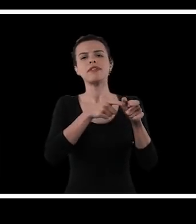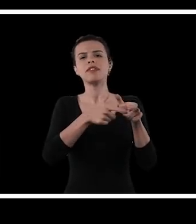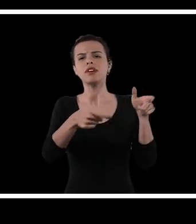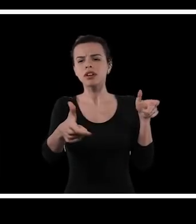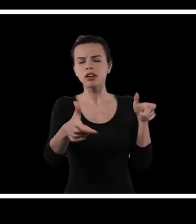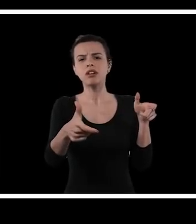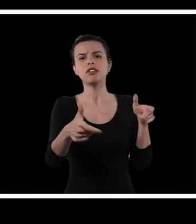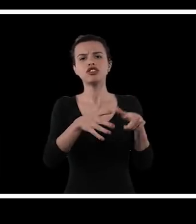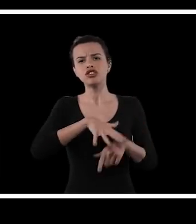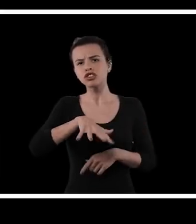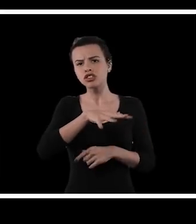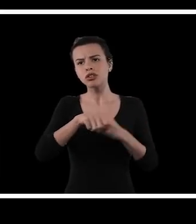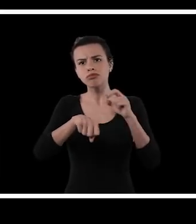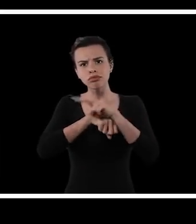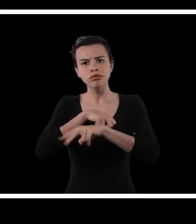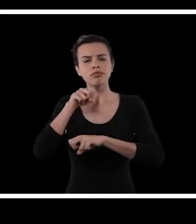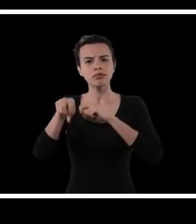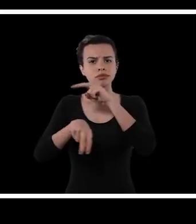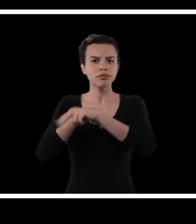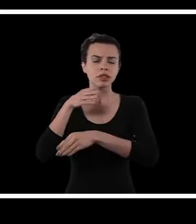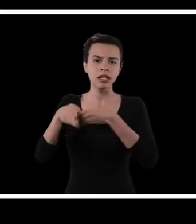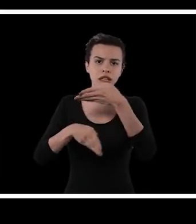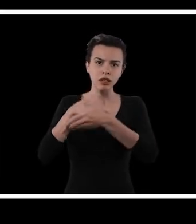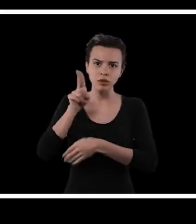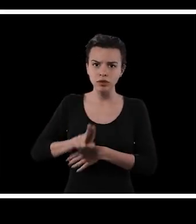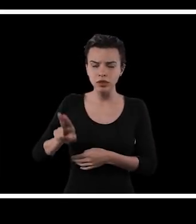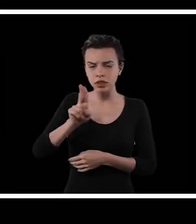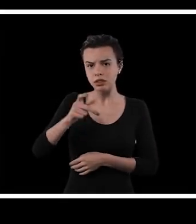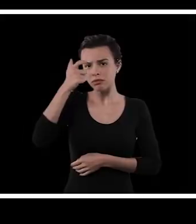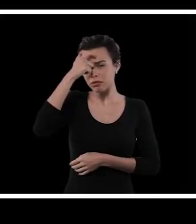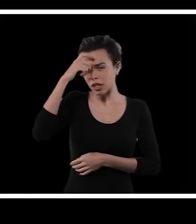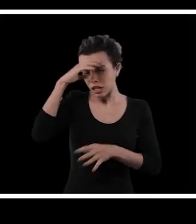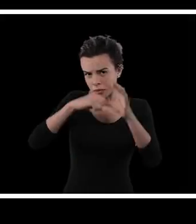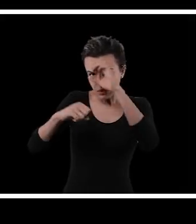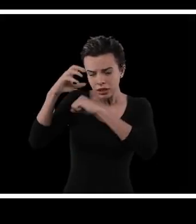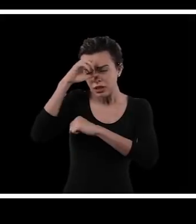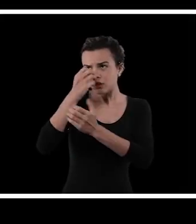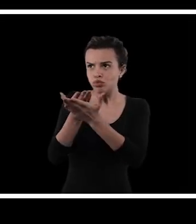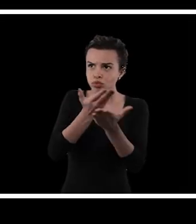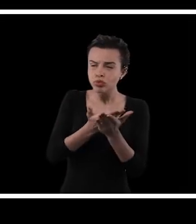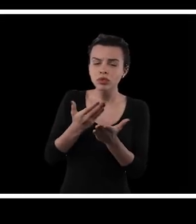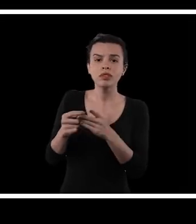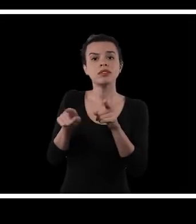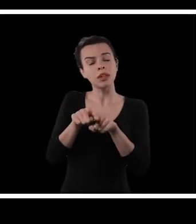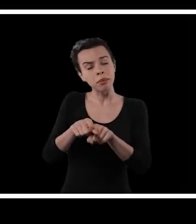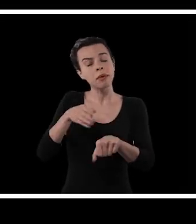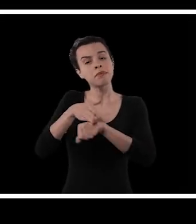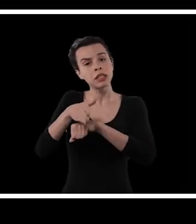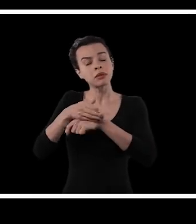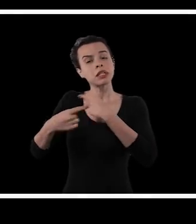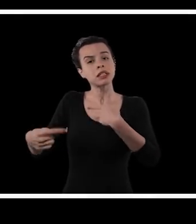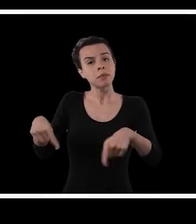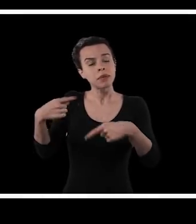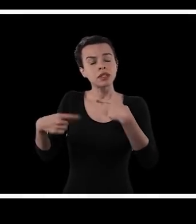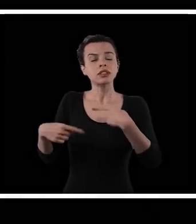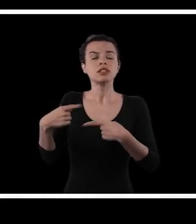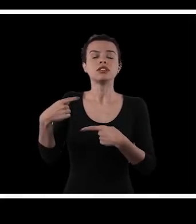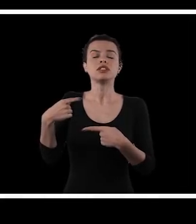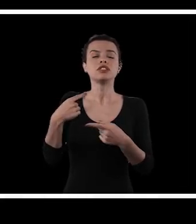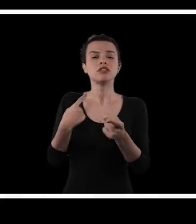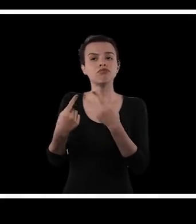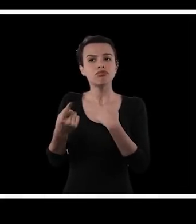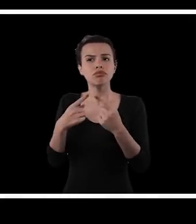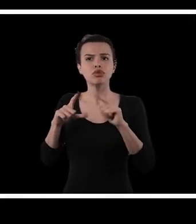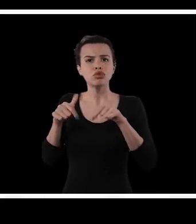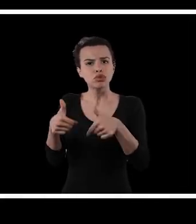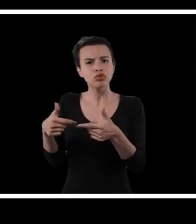da periferia de modo geral, mas é isso, estando na universidade, se intelectualizando, mas também participando do debate